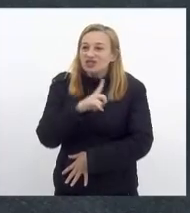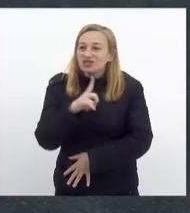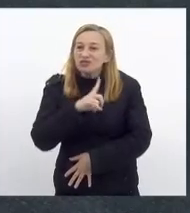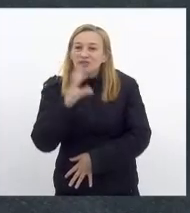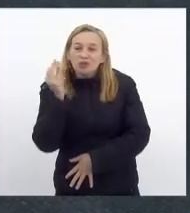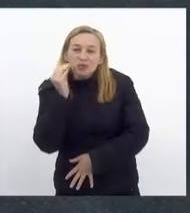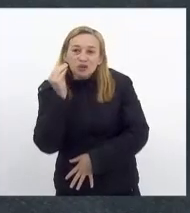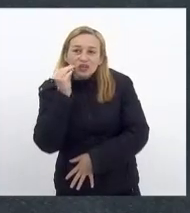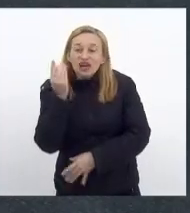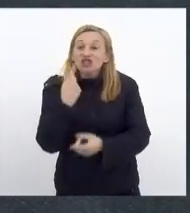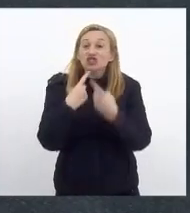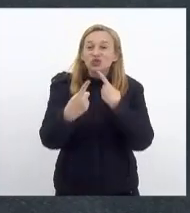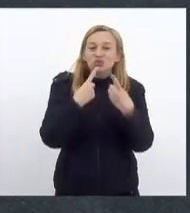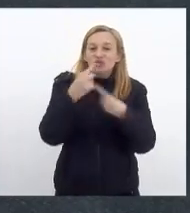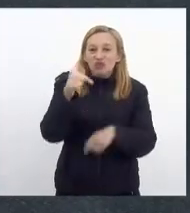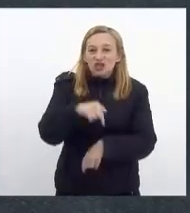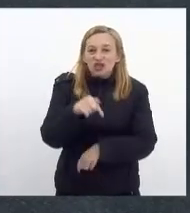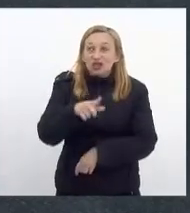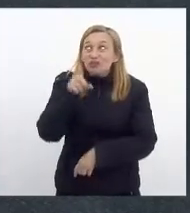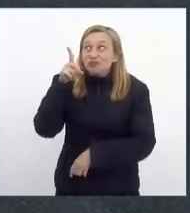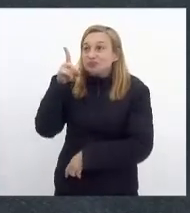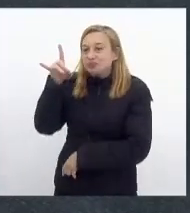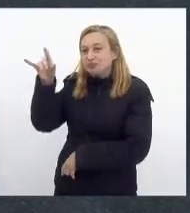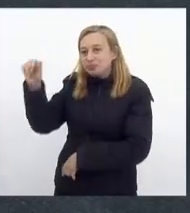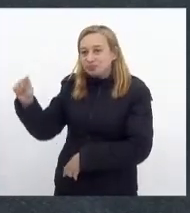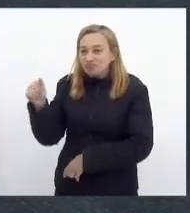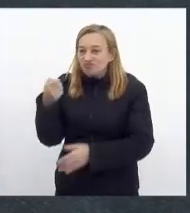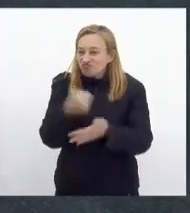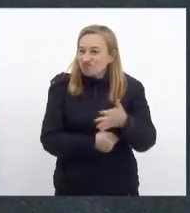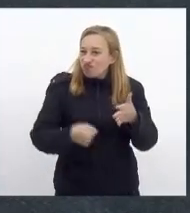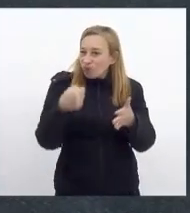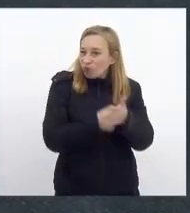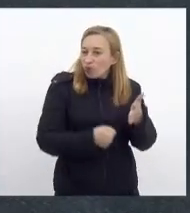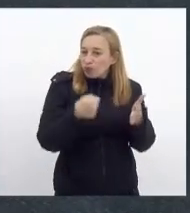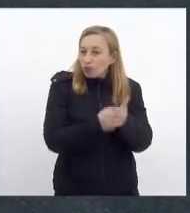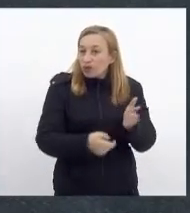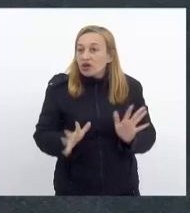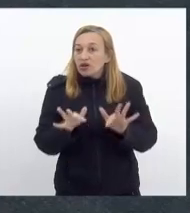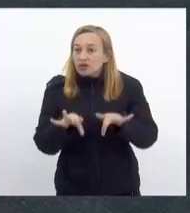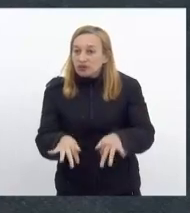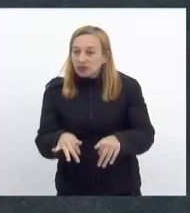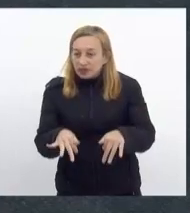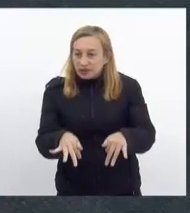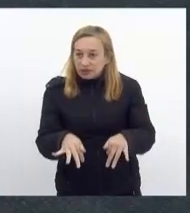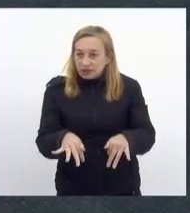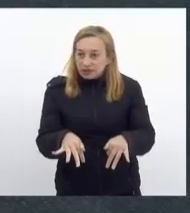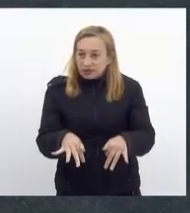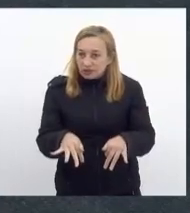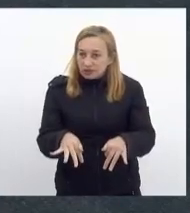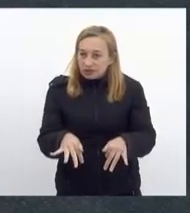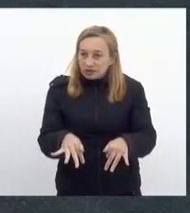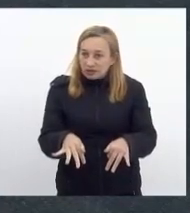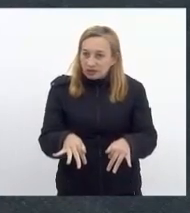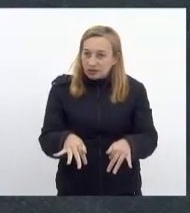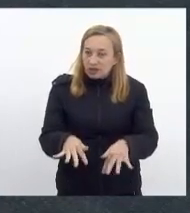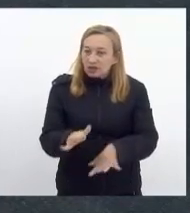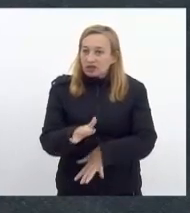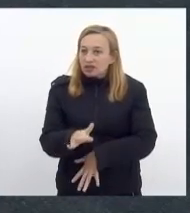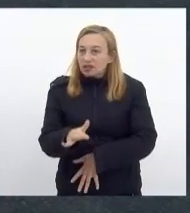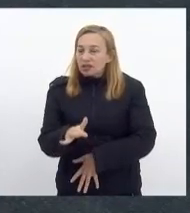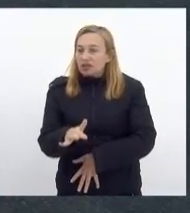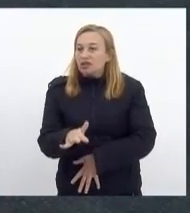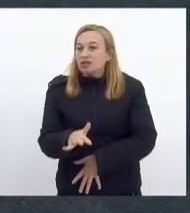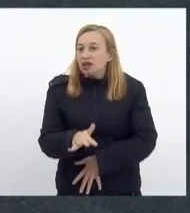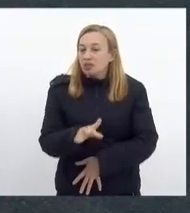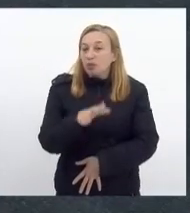oportunidade de discutir aqui o dia de luta pelo fim do feminicídio. E quando falamos dos dados